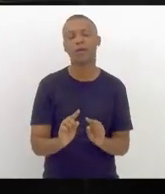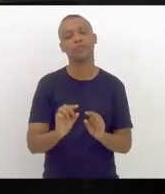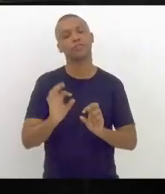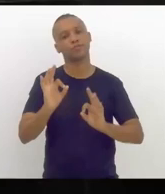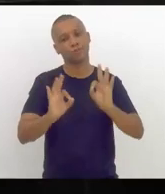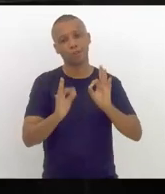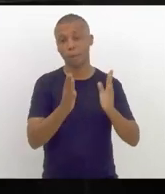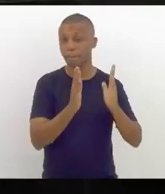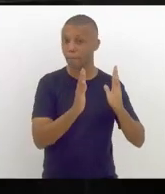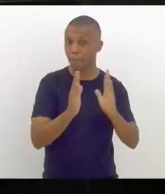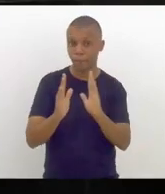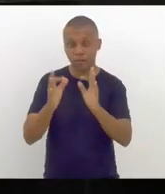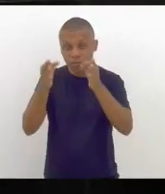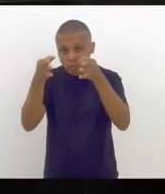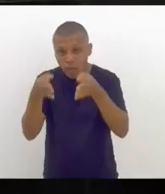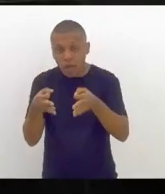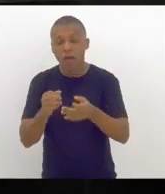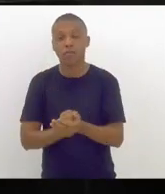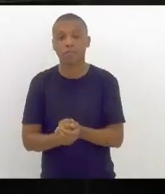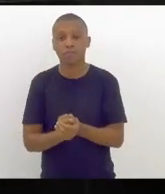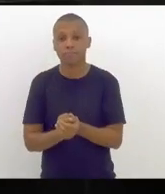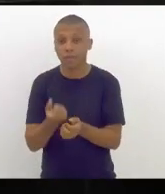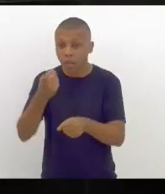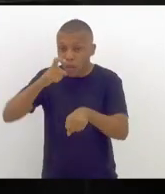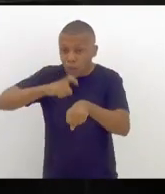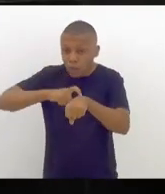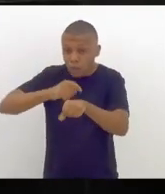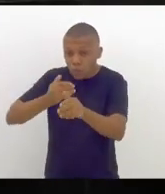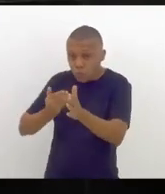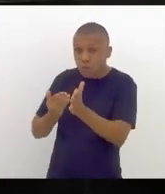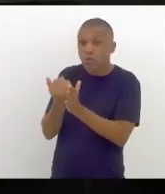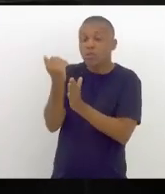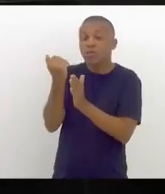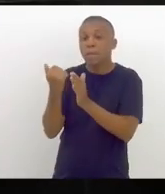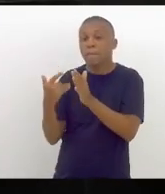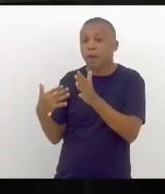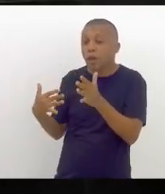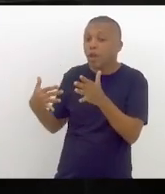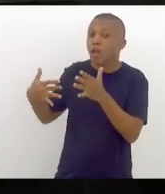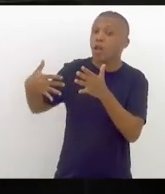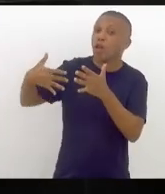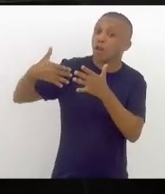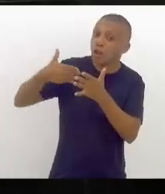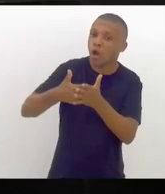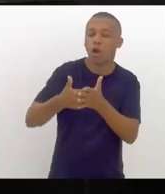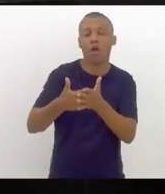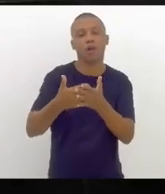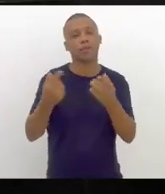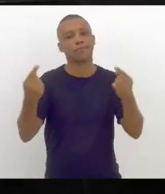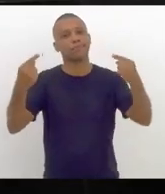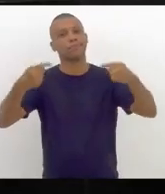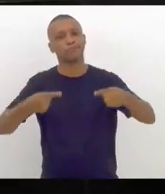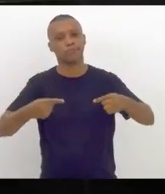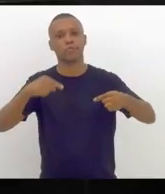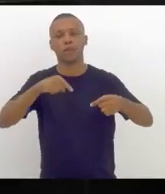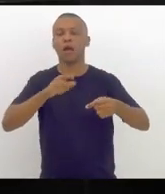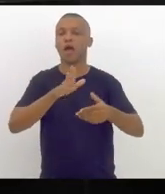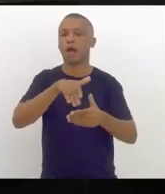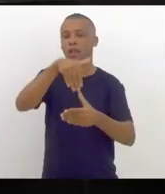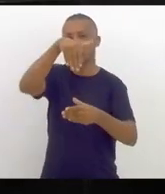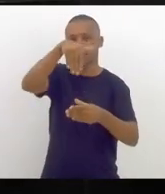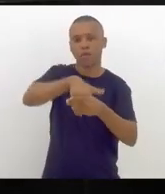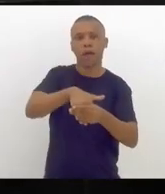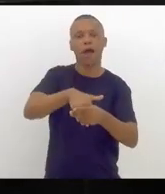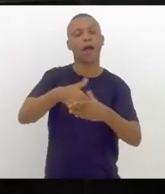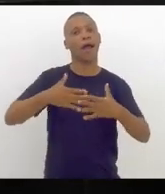participaram desde o primeiro momento e durante toda a caminhada do pleito eleitoral de maneira